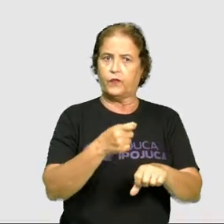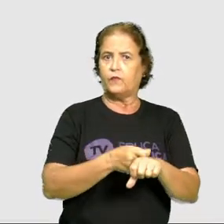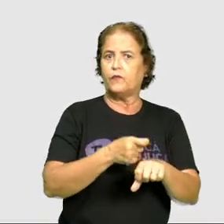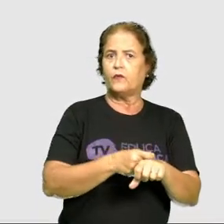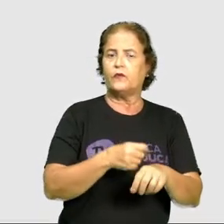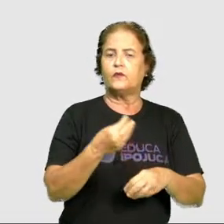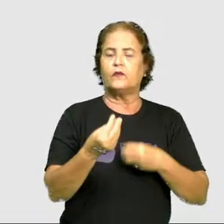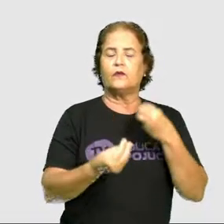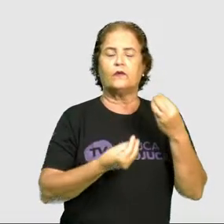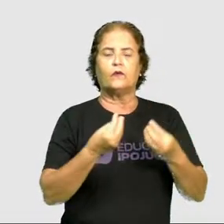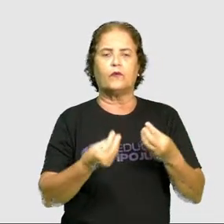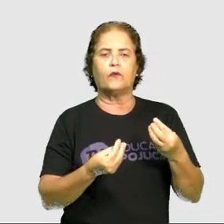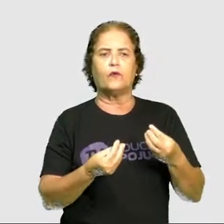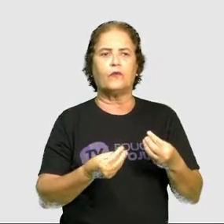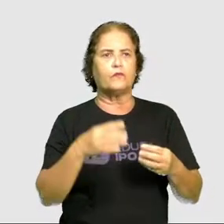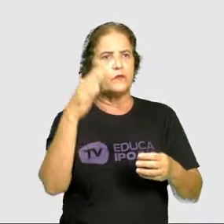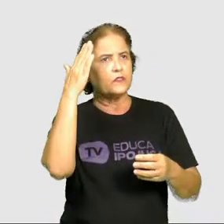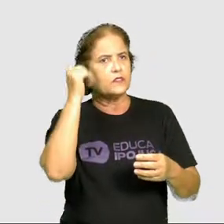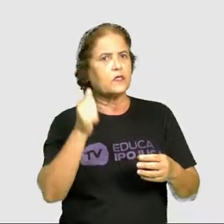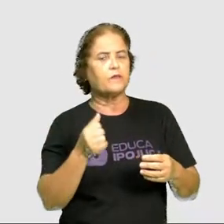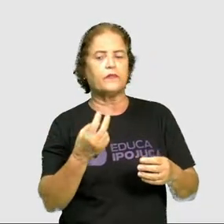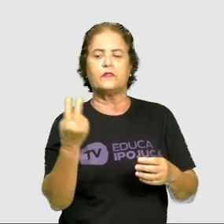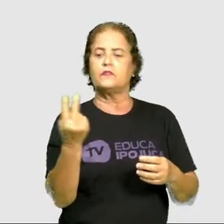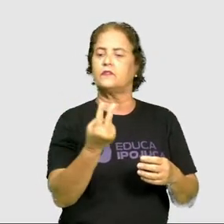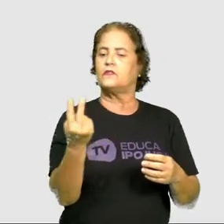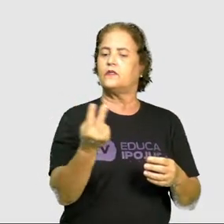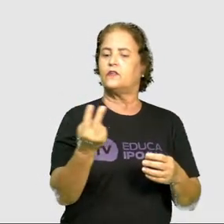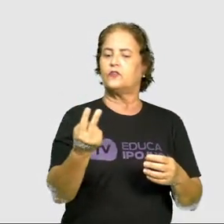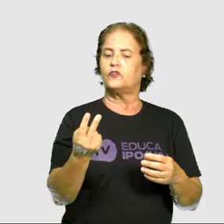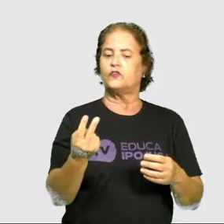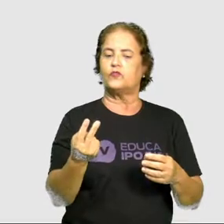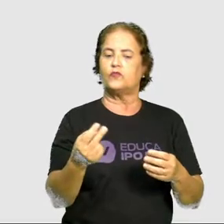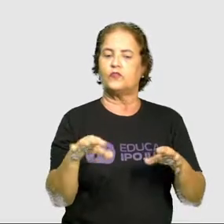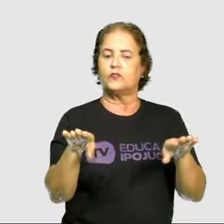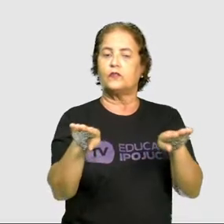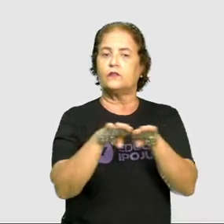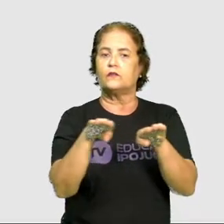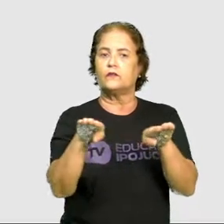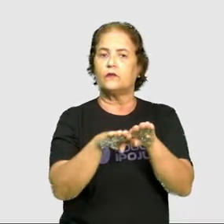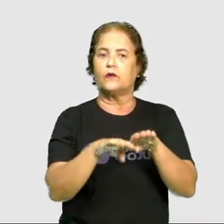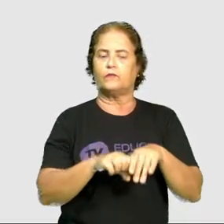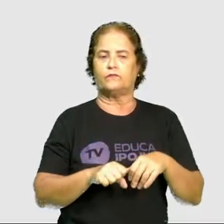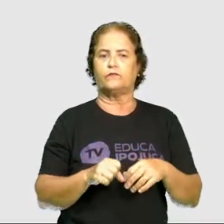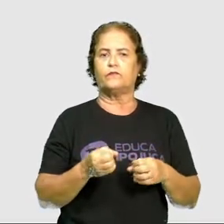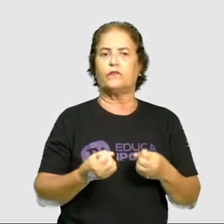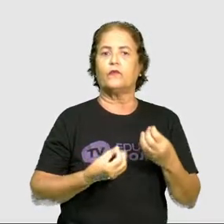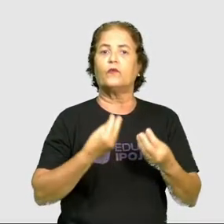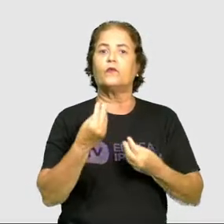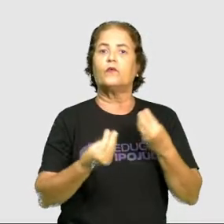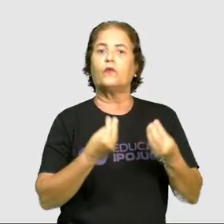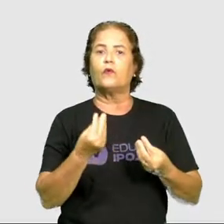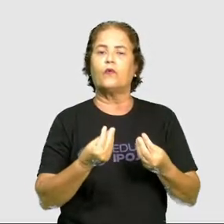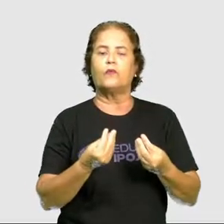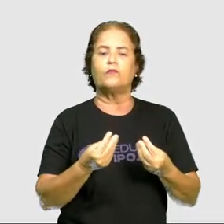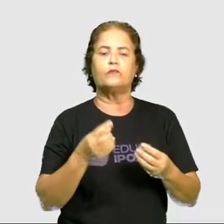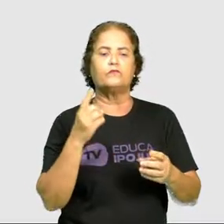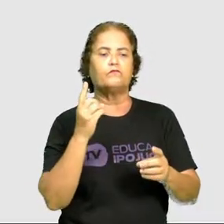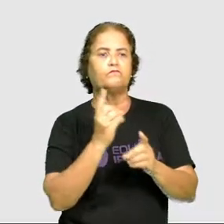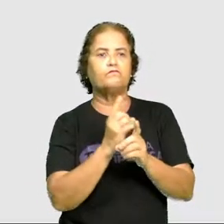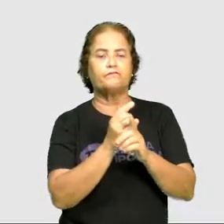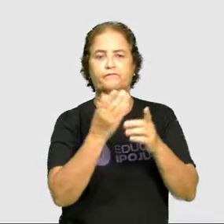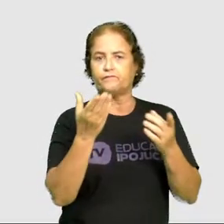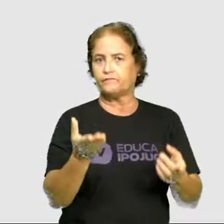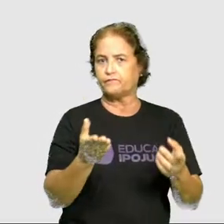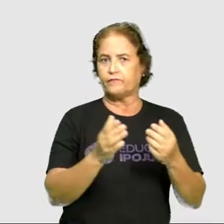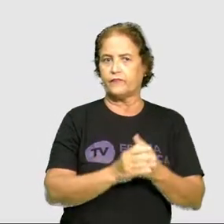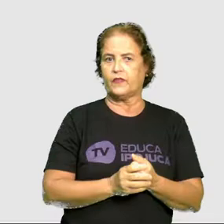descobrir se as duas coleções possuem a mesma quantidade? Como é que a gente pode descobrir isso? Seria